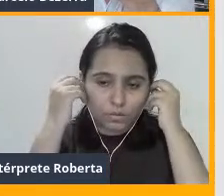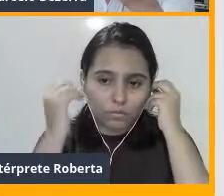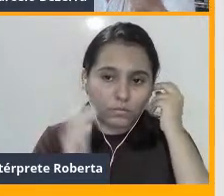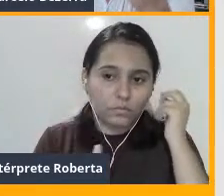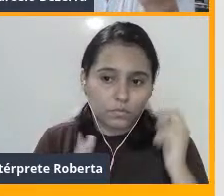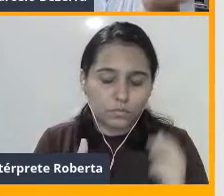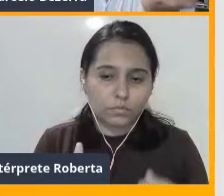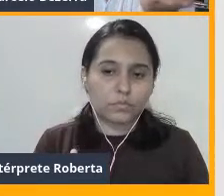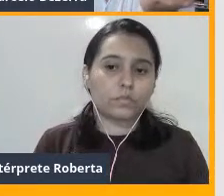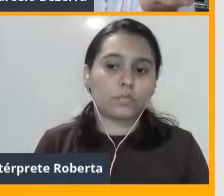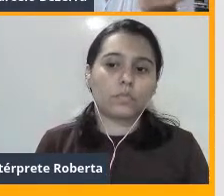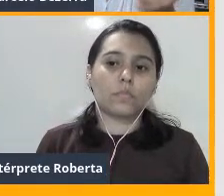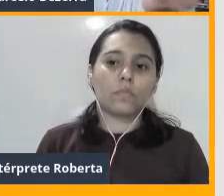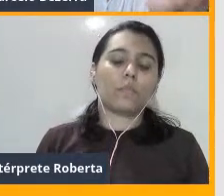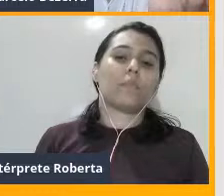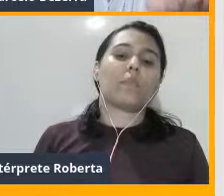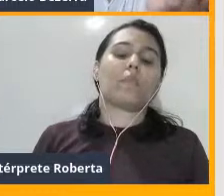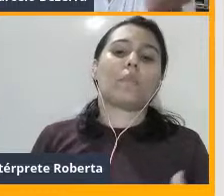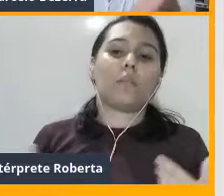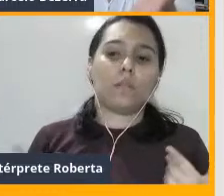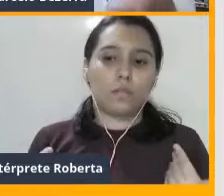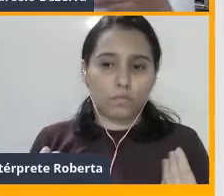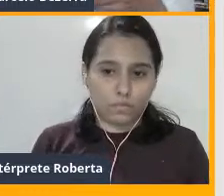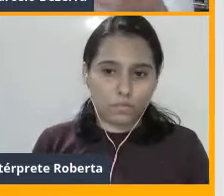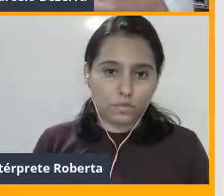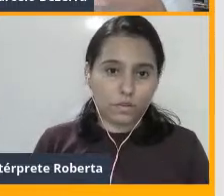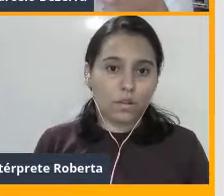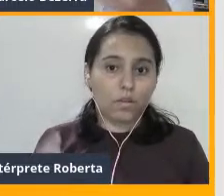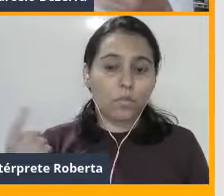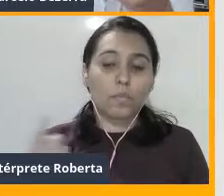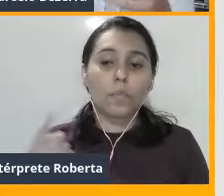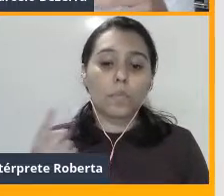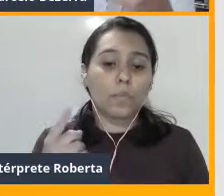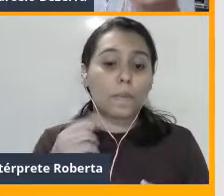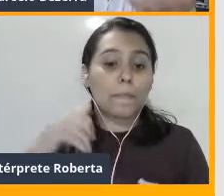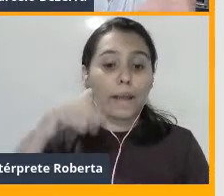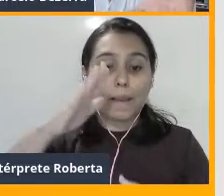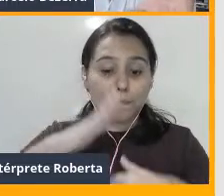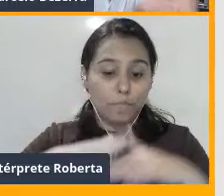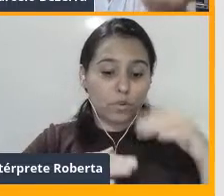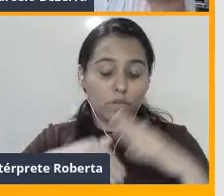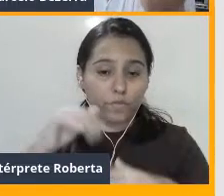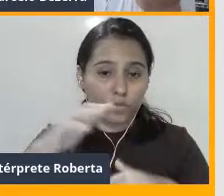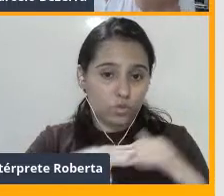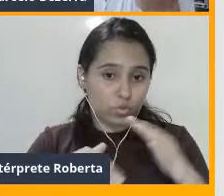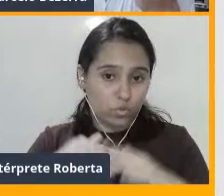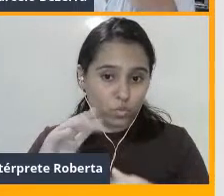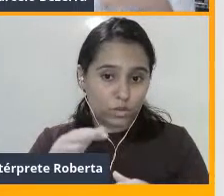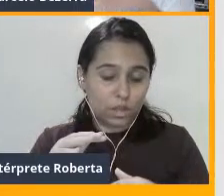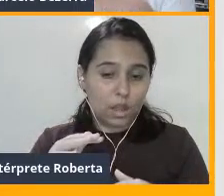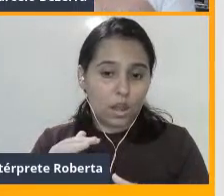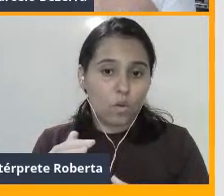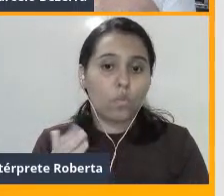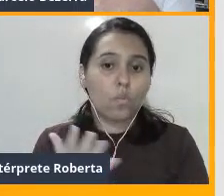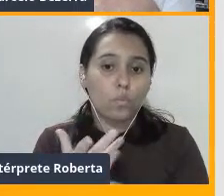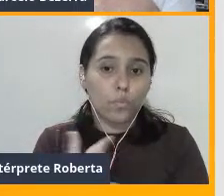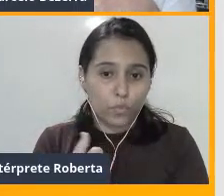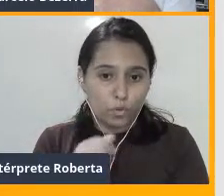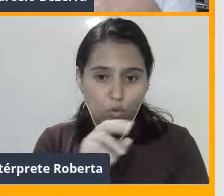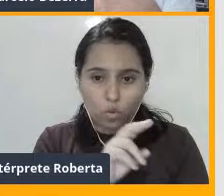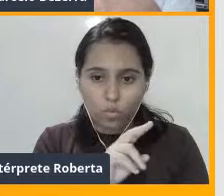Uma das maiores profissionais de fecundação in vitro do mundo é uma profissional que trabalhava com